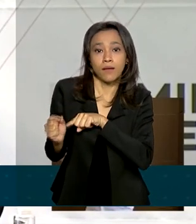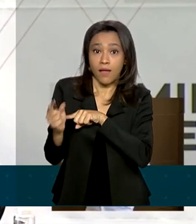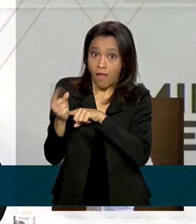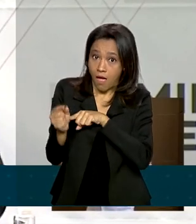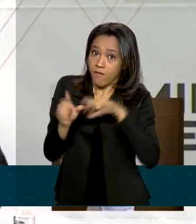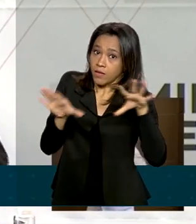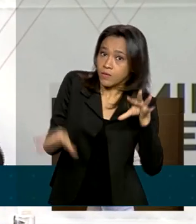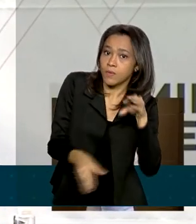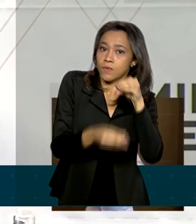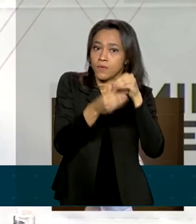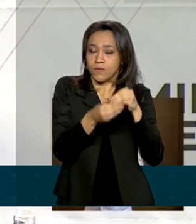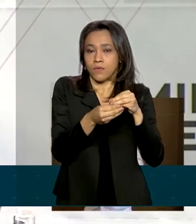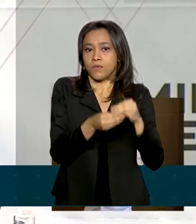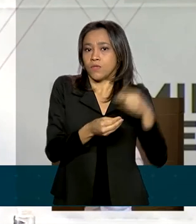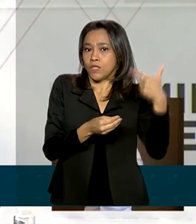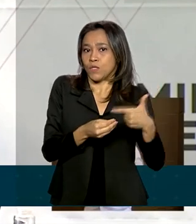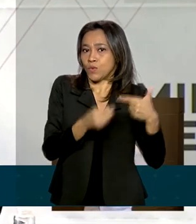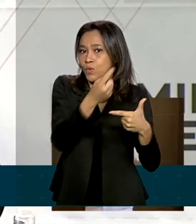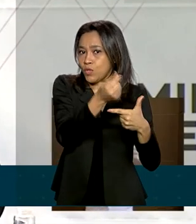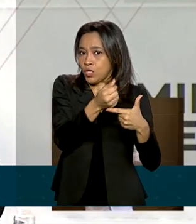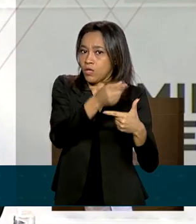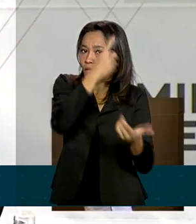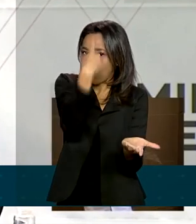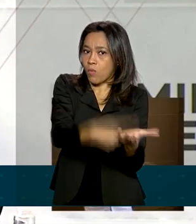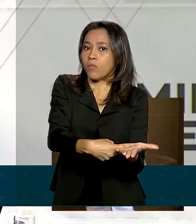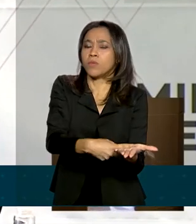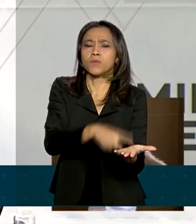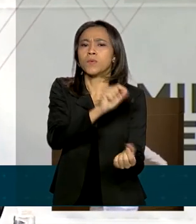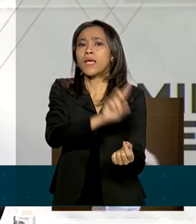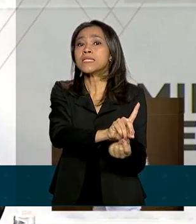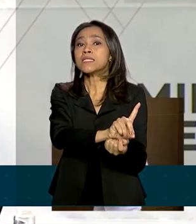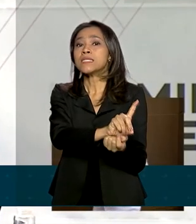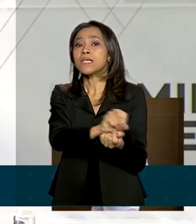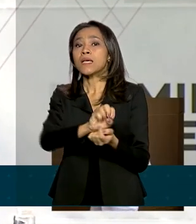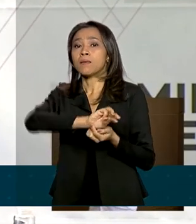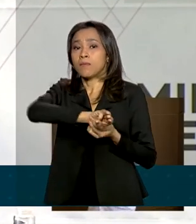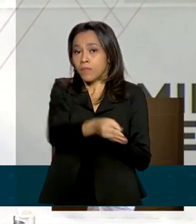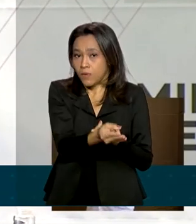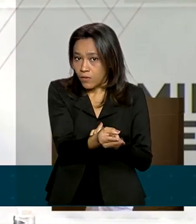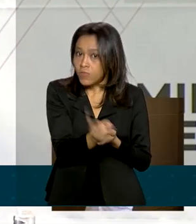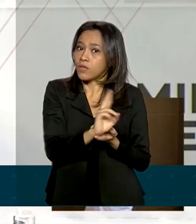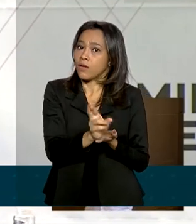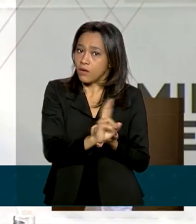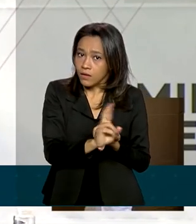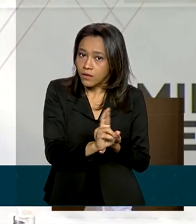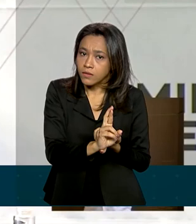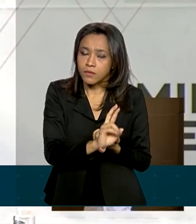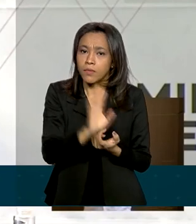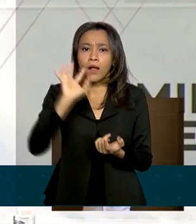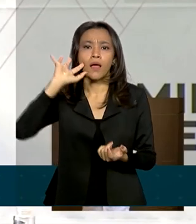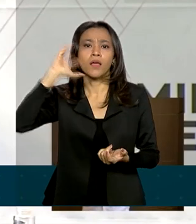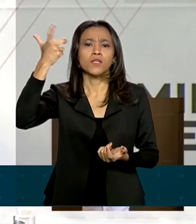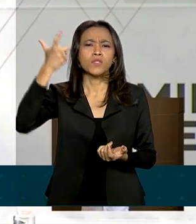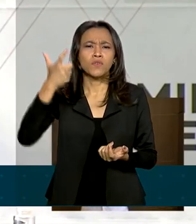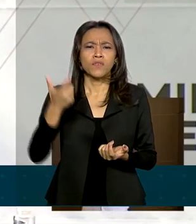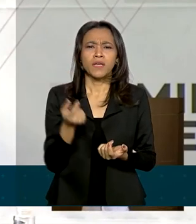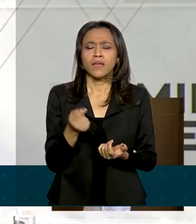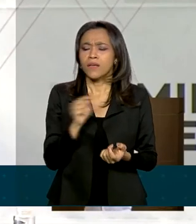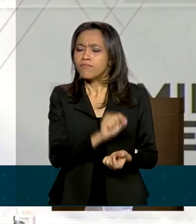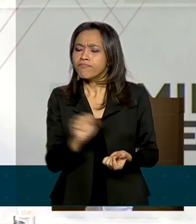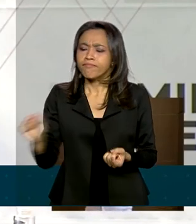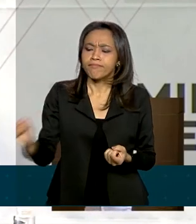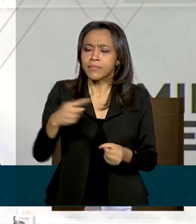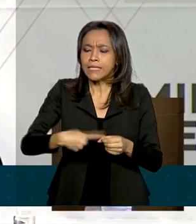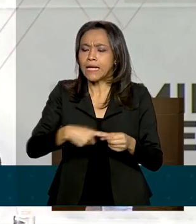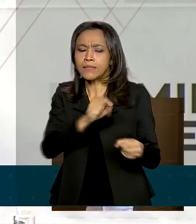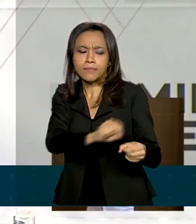parte do recurso do acordo, que são mais R$ 100 milhões para resolver em pequenos municípios